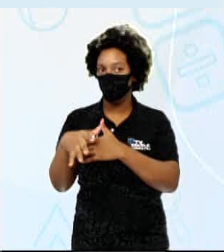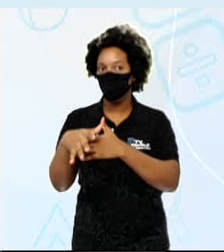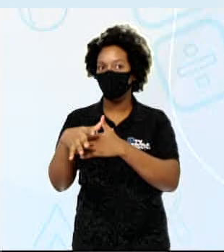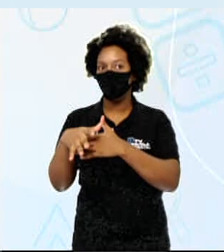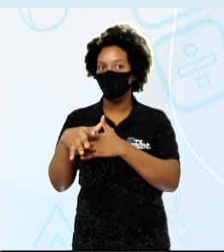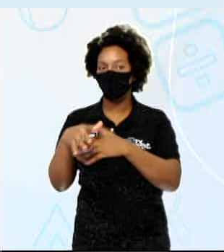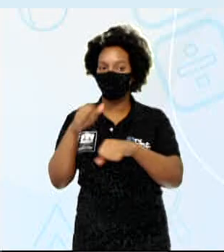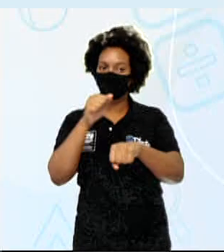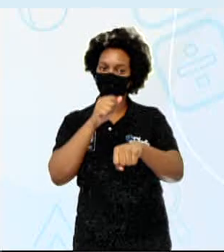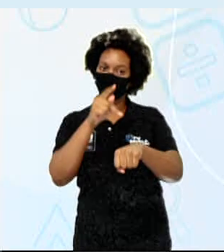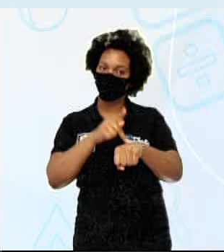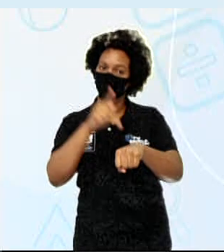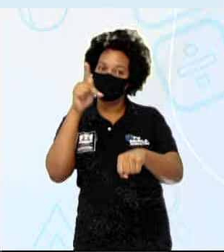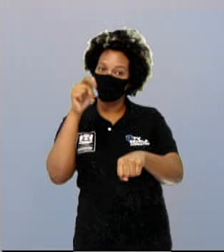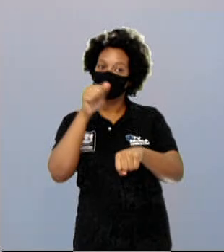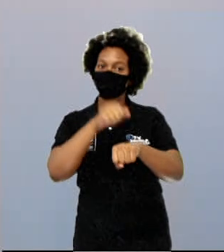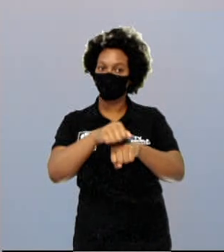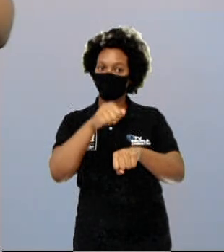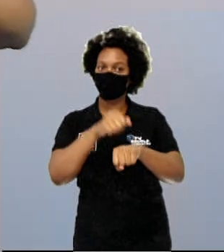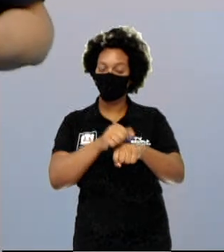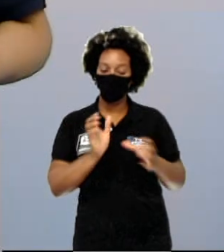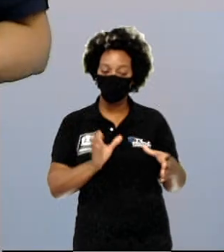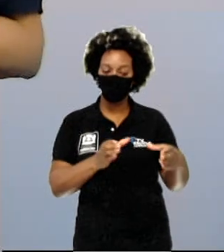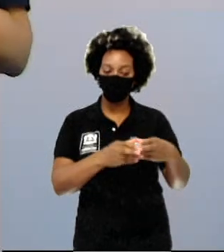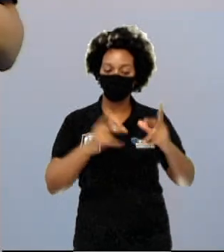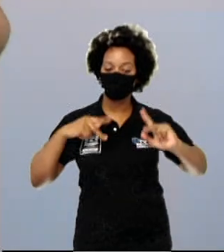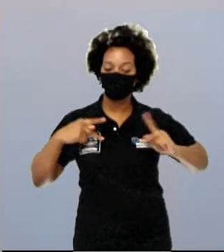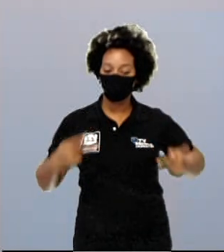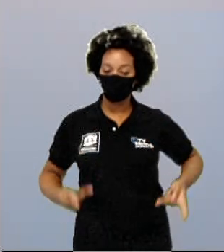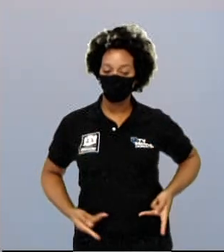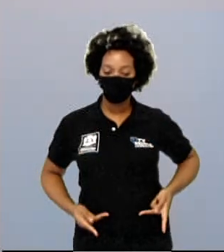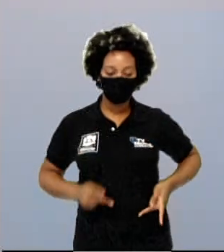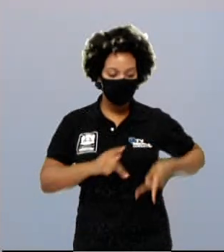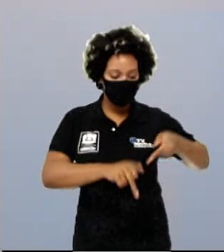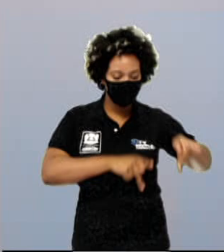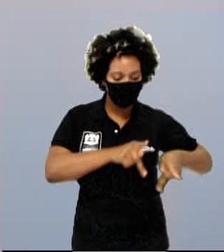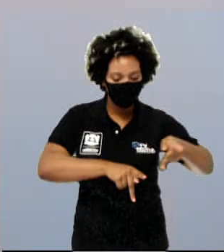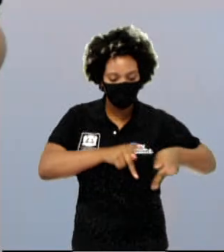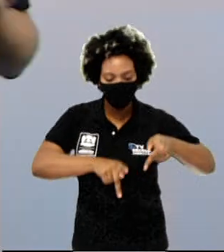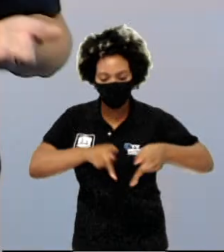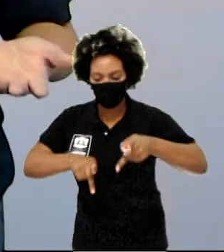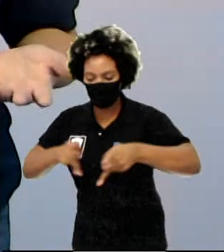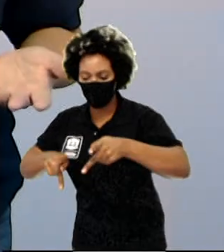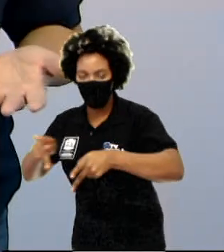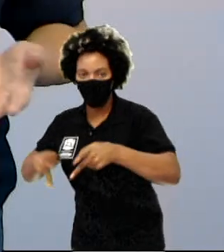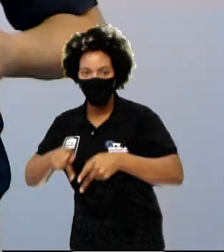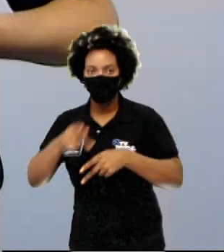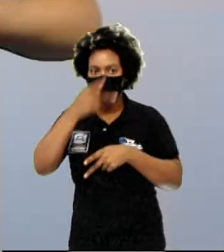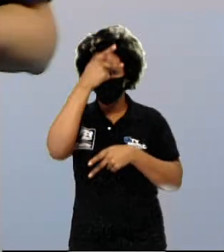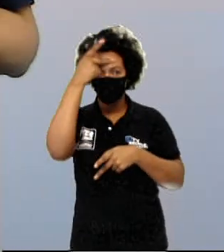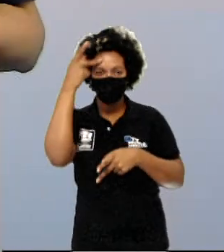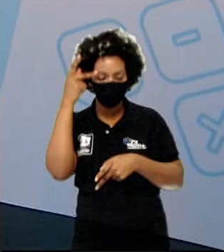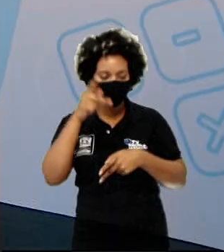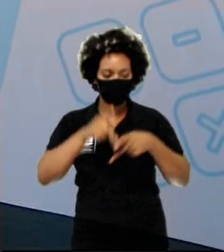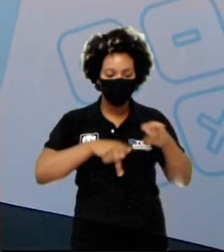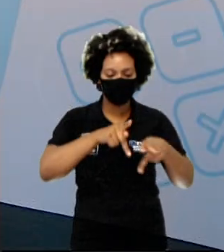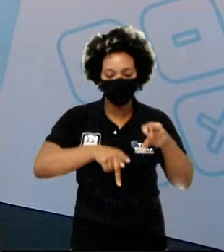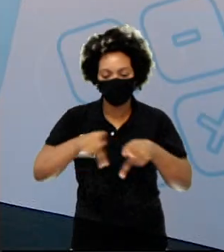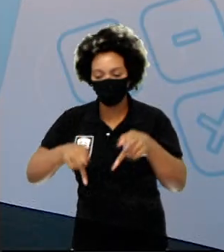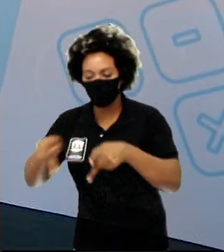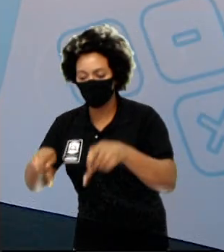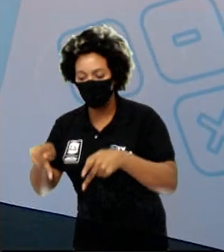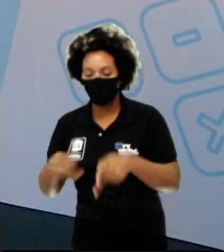O paleolítico, os grupos humanos eram nômades. O que significa isso? Significa que não